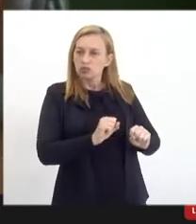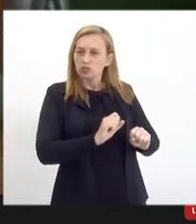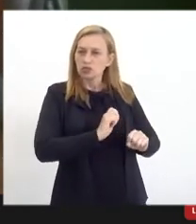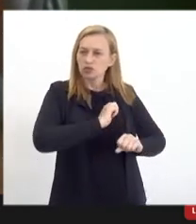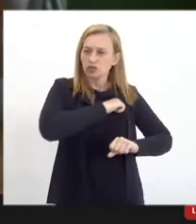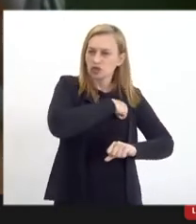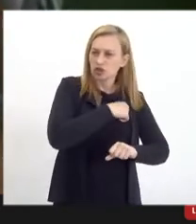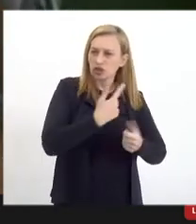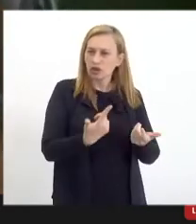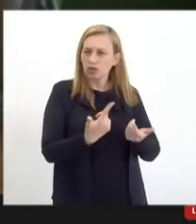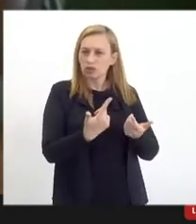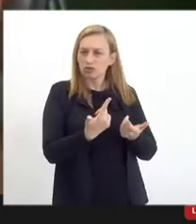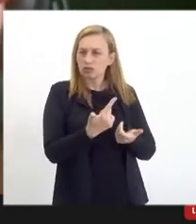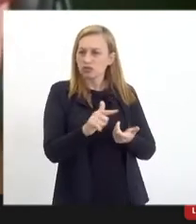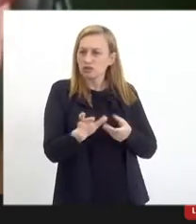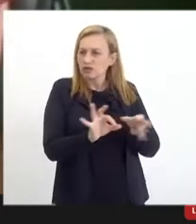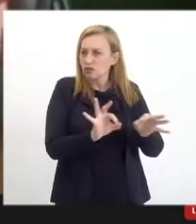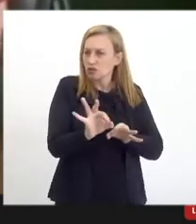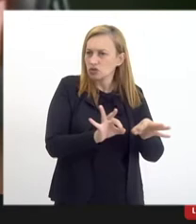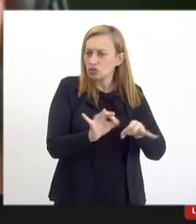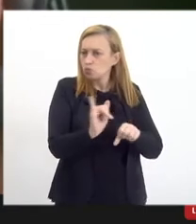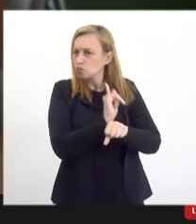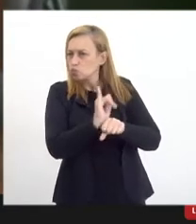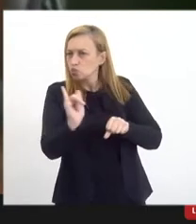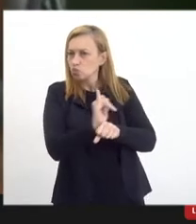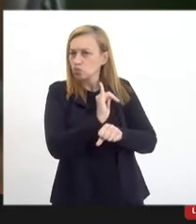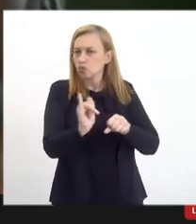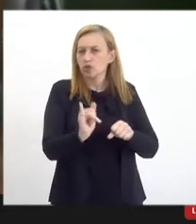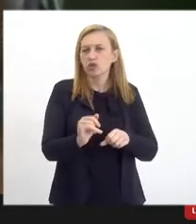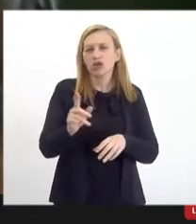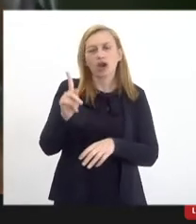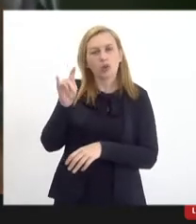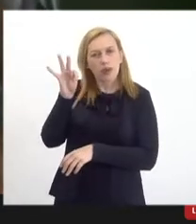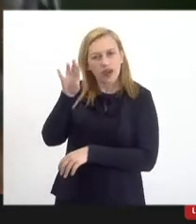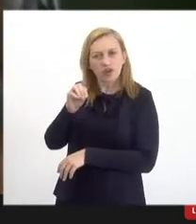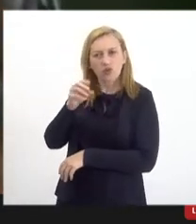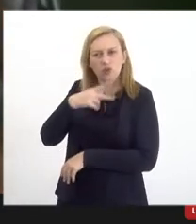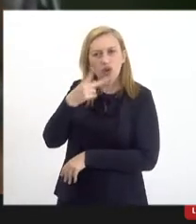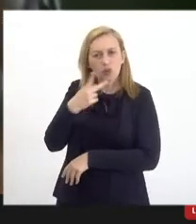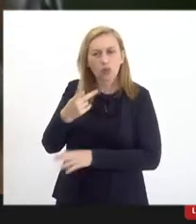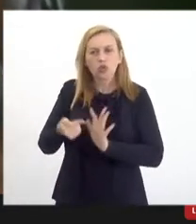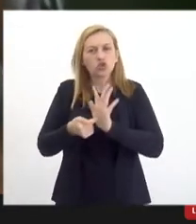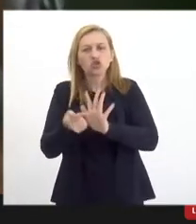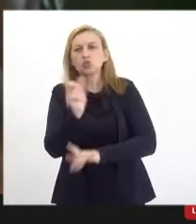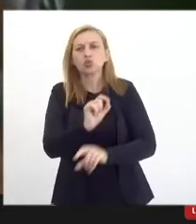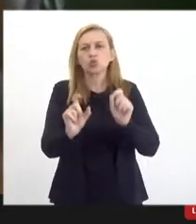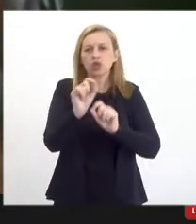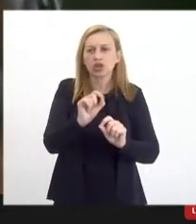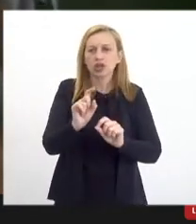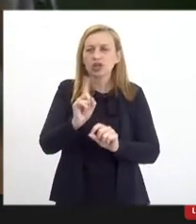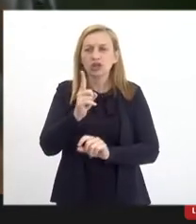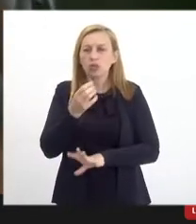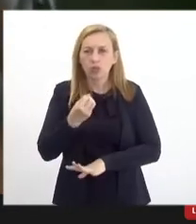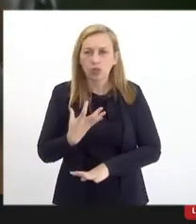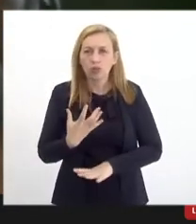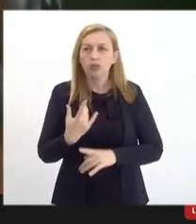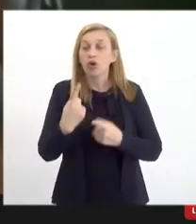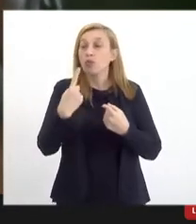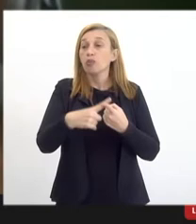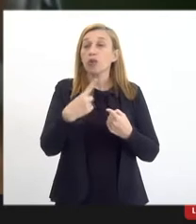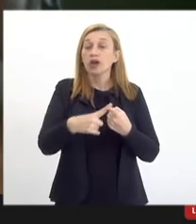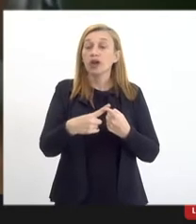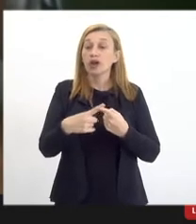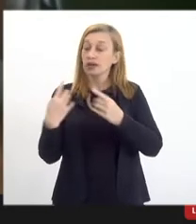que o Alberto levantou, acabou, vamos dizer assim, se mostrando não efetivo, porque as